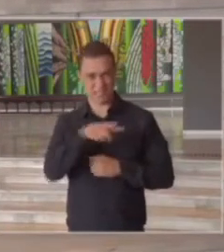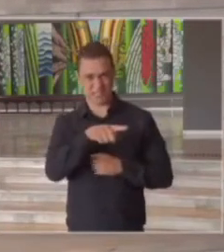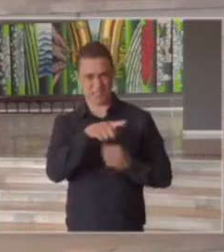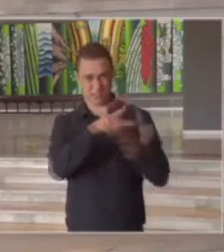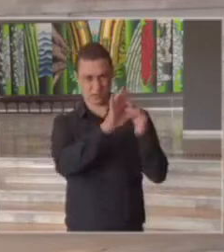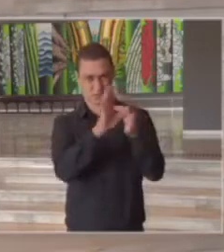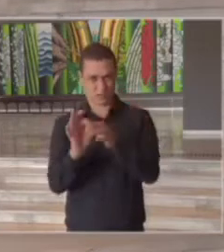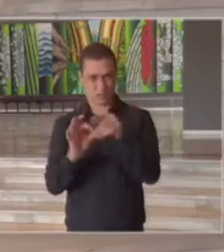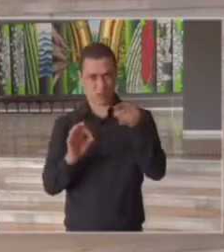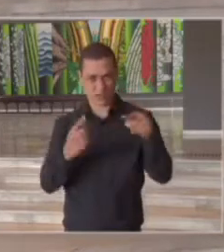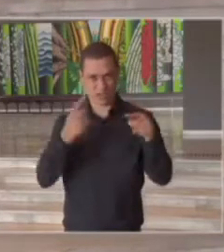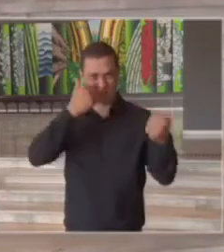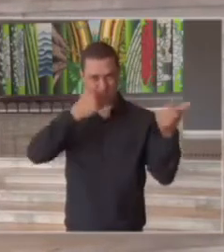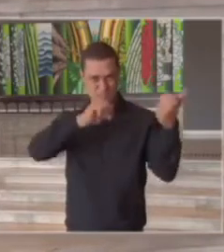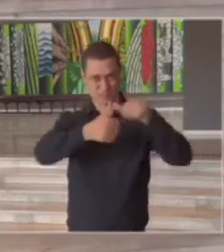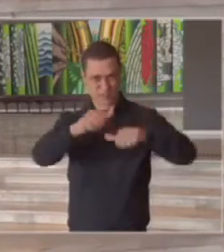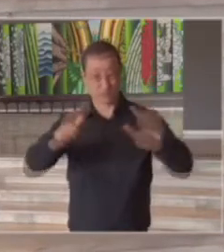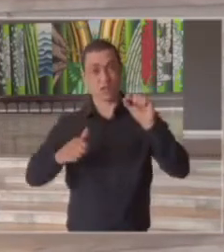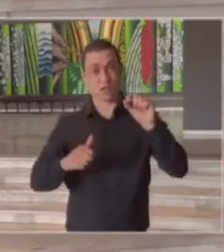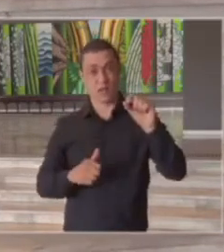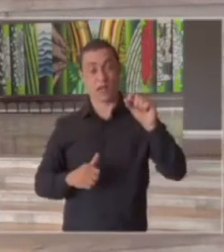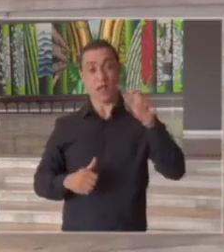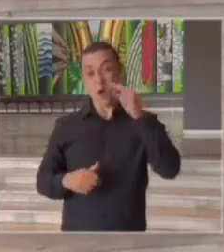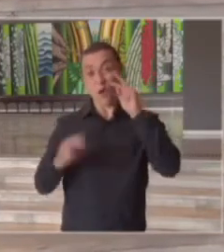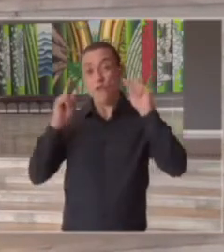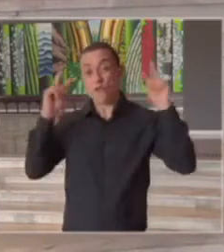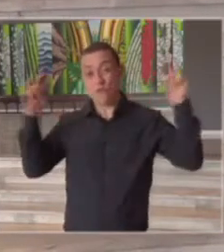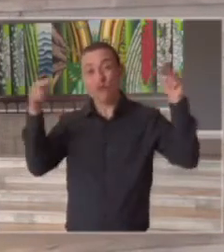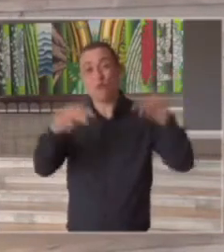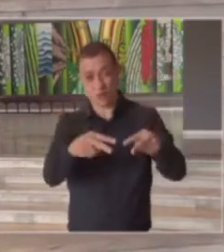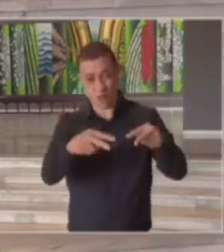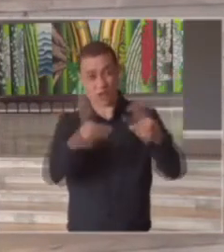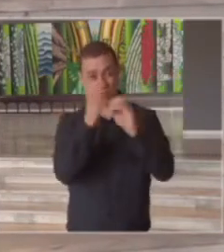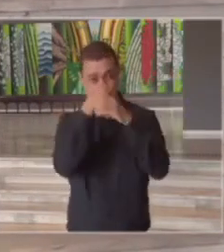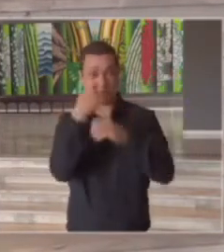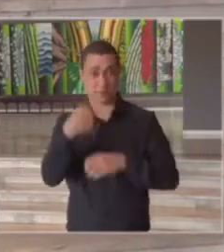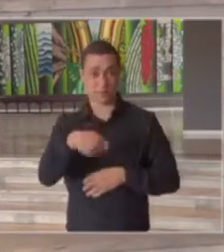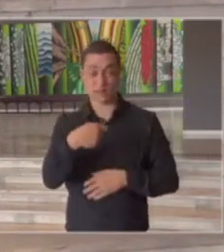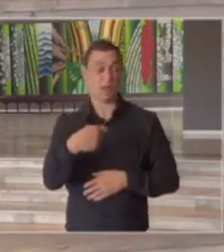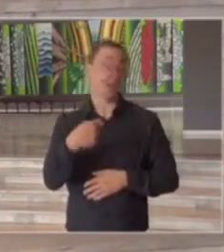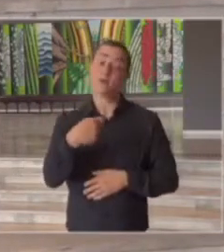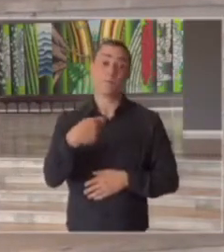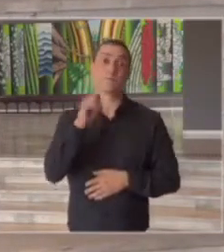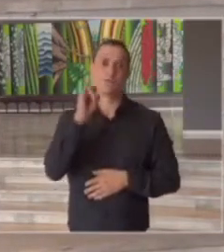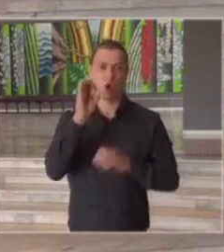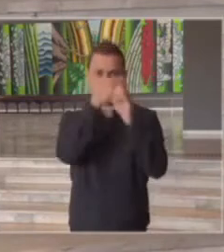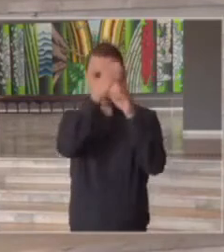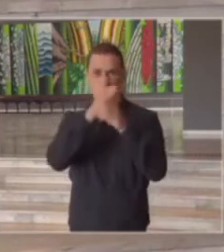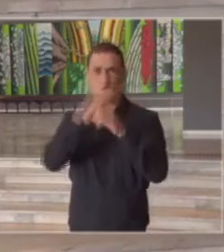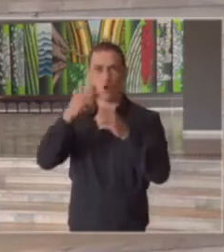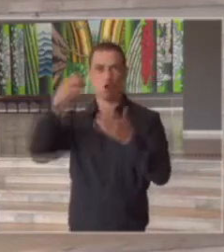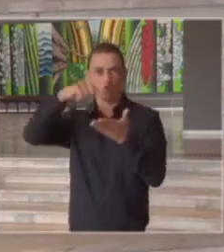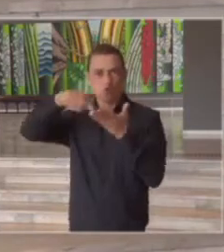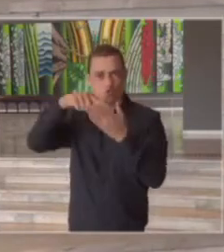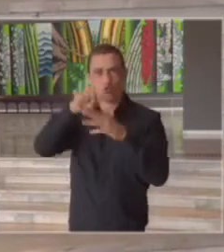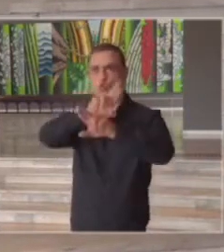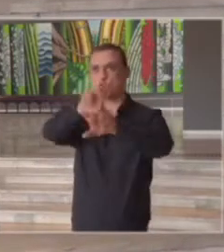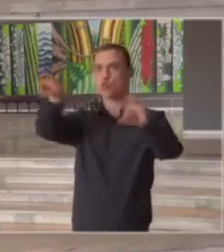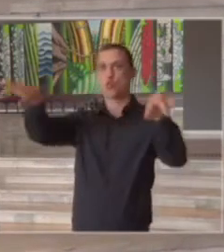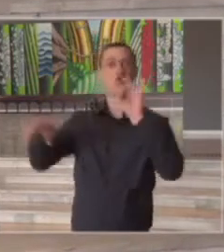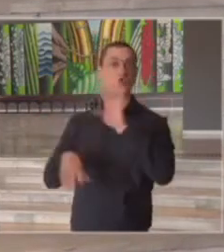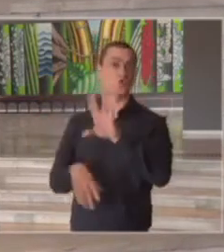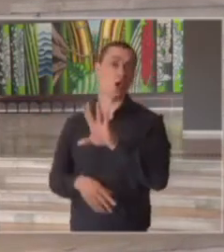é nesse panorama que nós temos que olhar o teste quer dizer por si só realizar testes sorológicos em massa